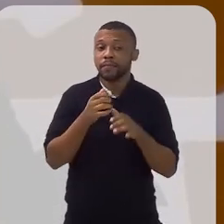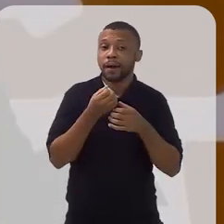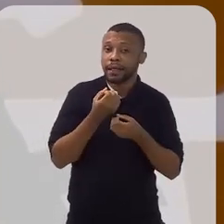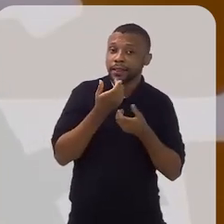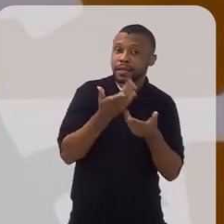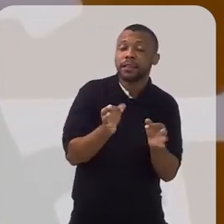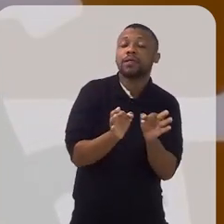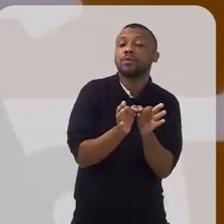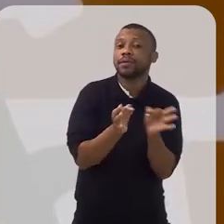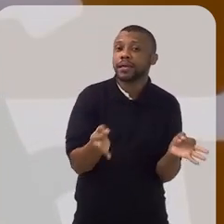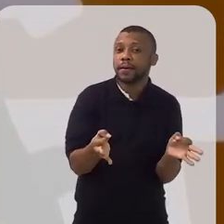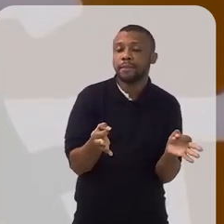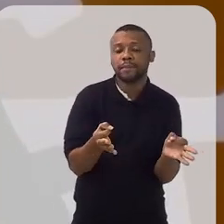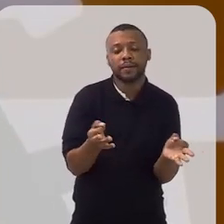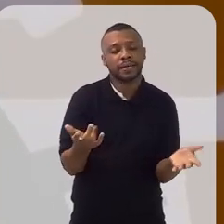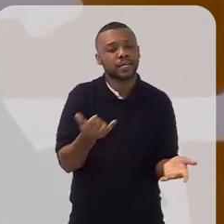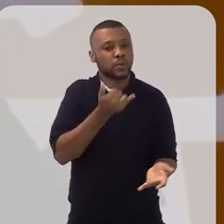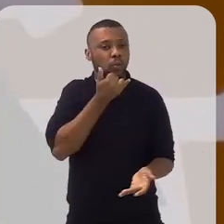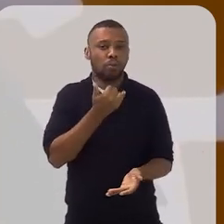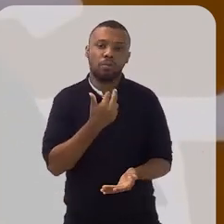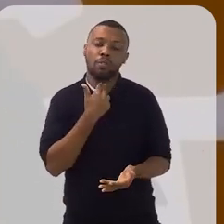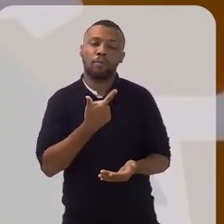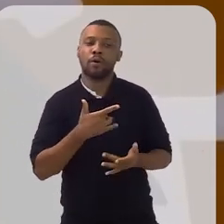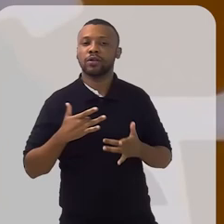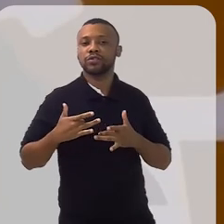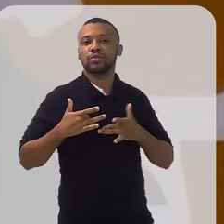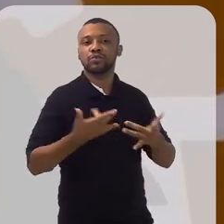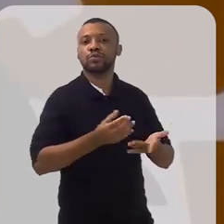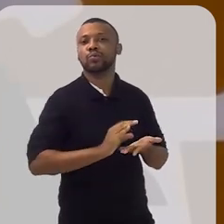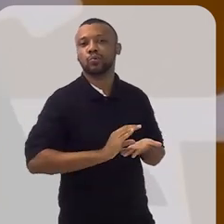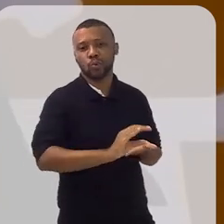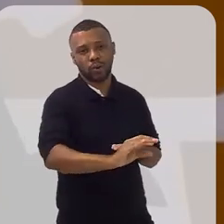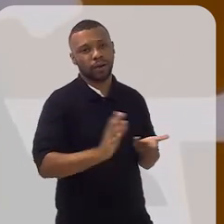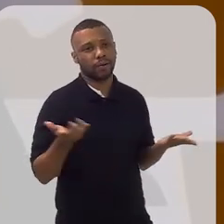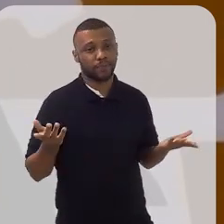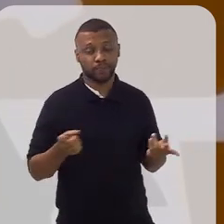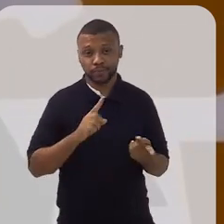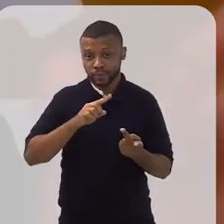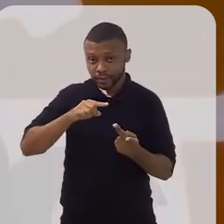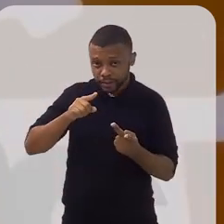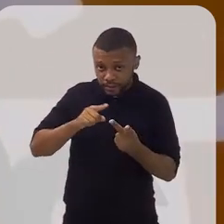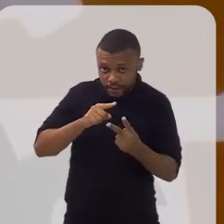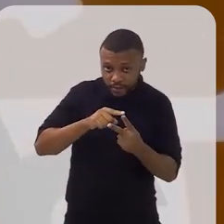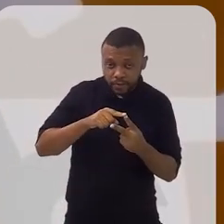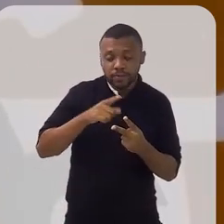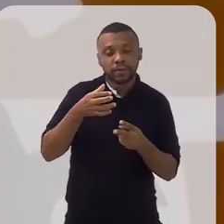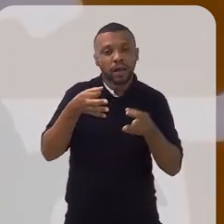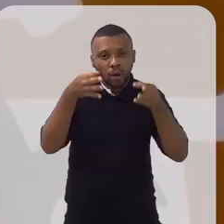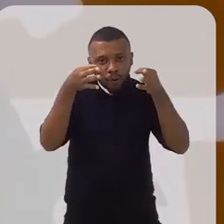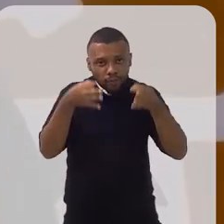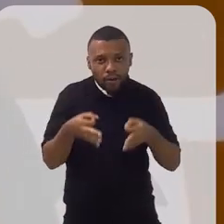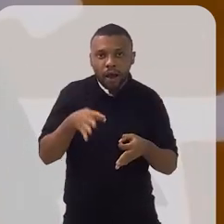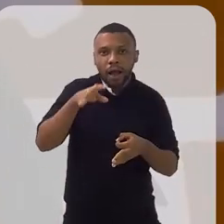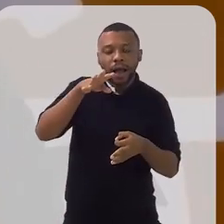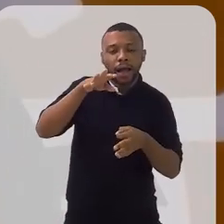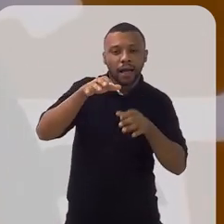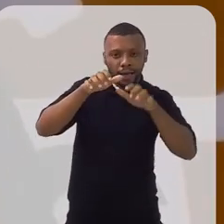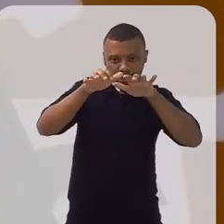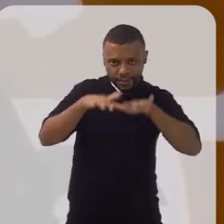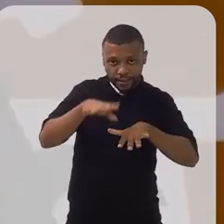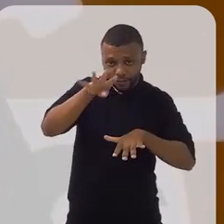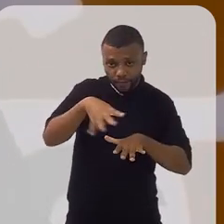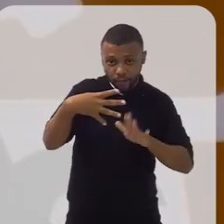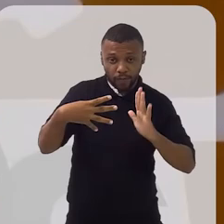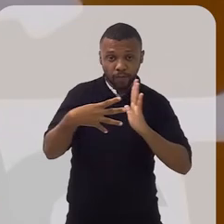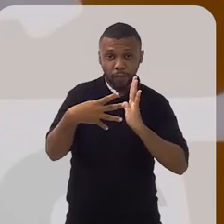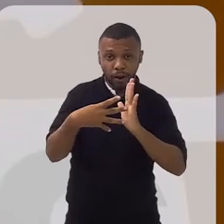simplificado, pela declaração simplificada, está impedido de doar. Após você confirmar que a declaração que você usa